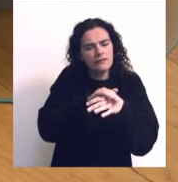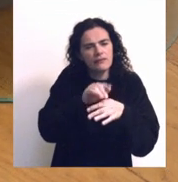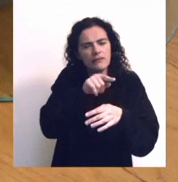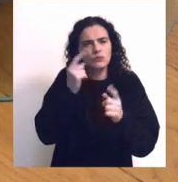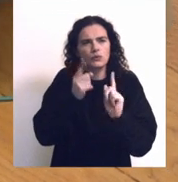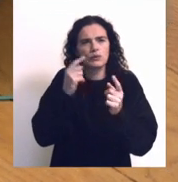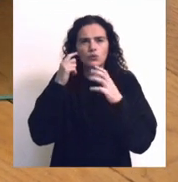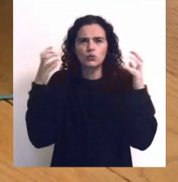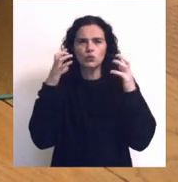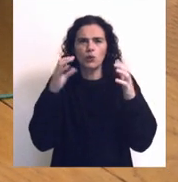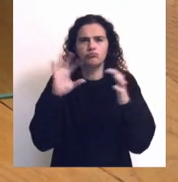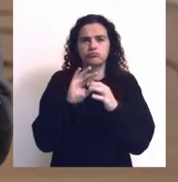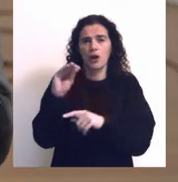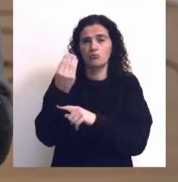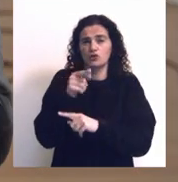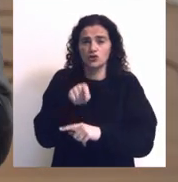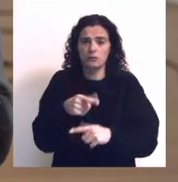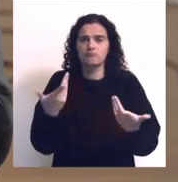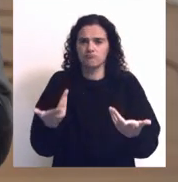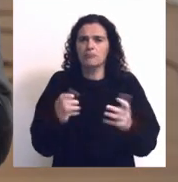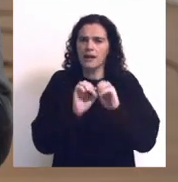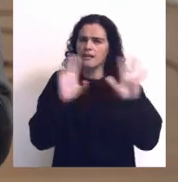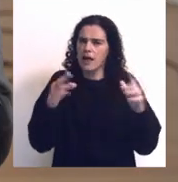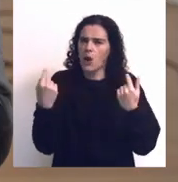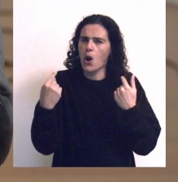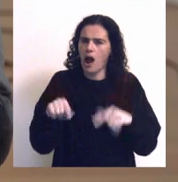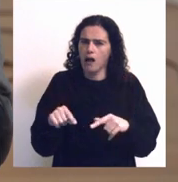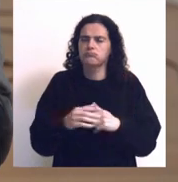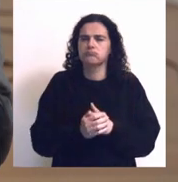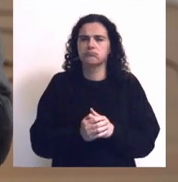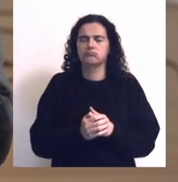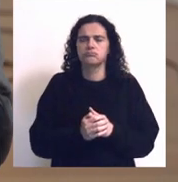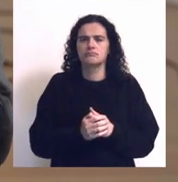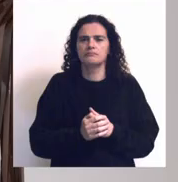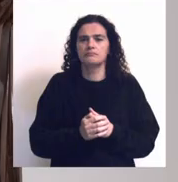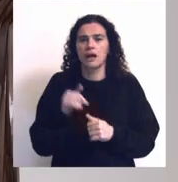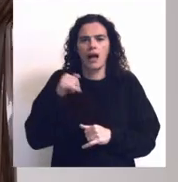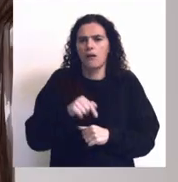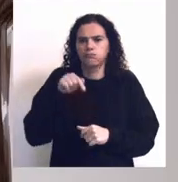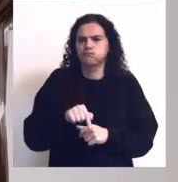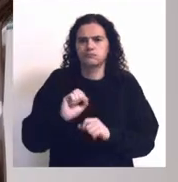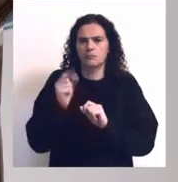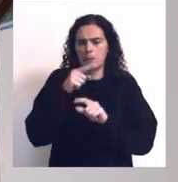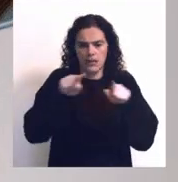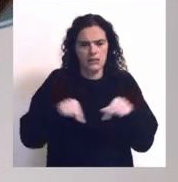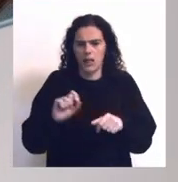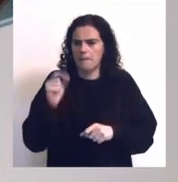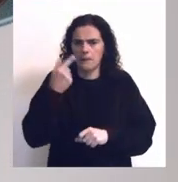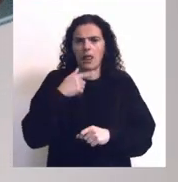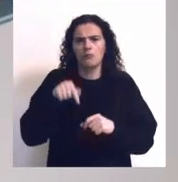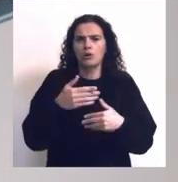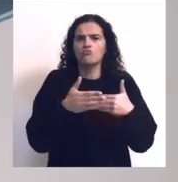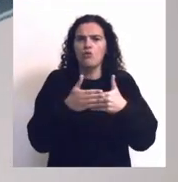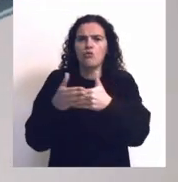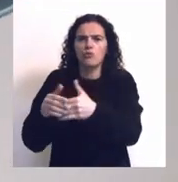o som relacionado com o objeto torna-se muito claro imediatamente na primeira sala e